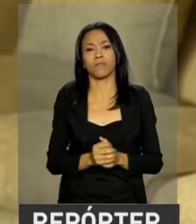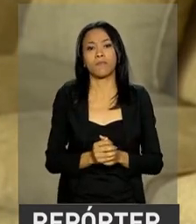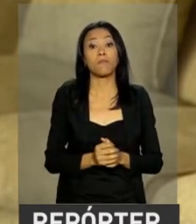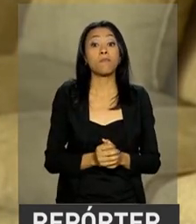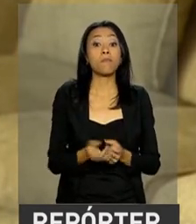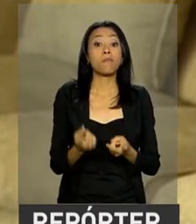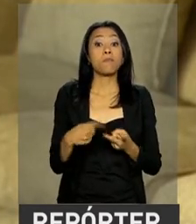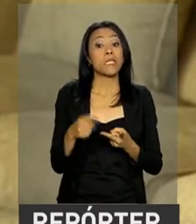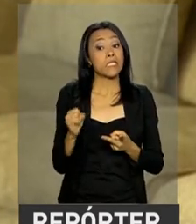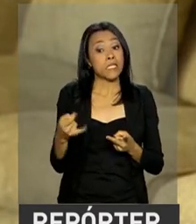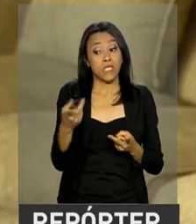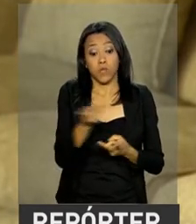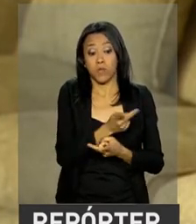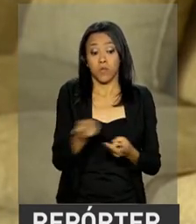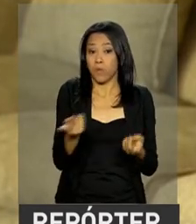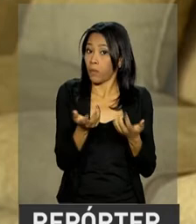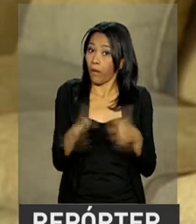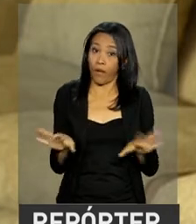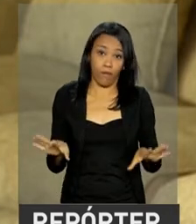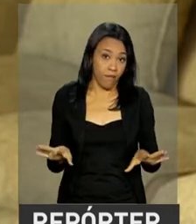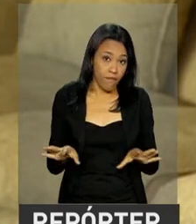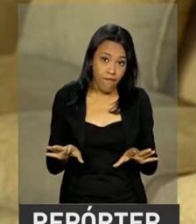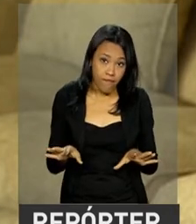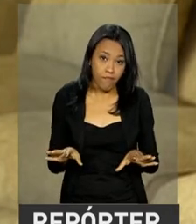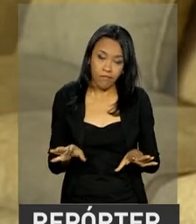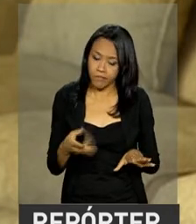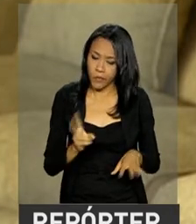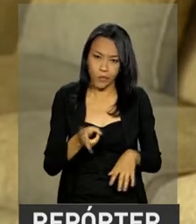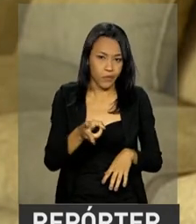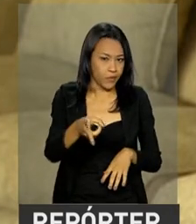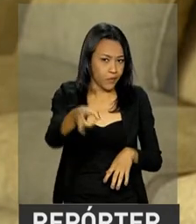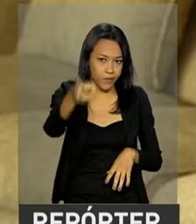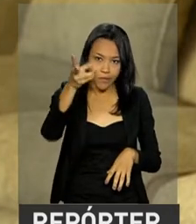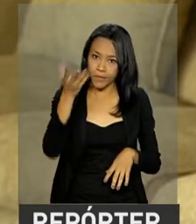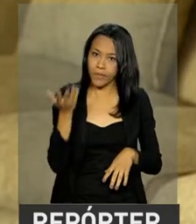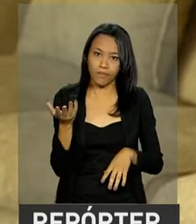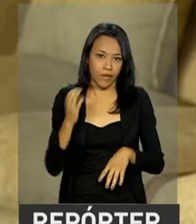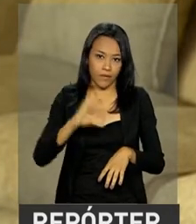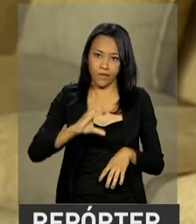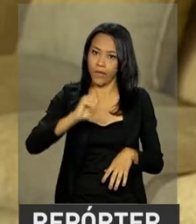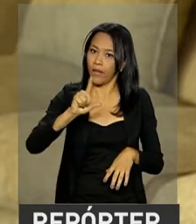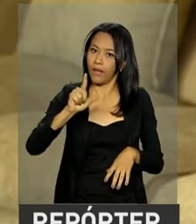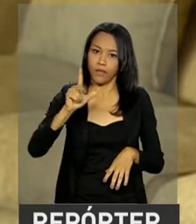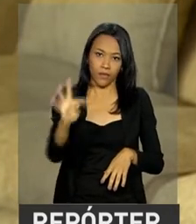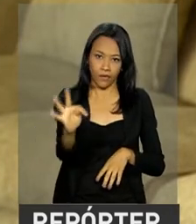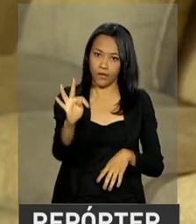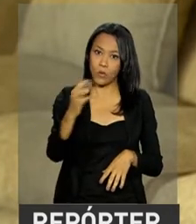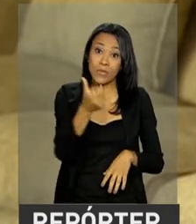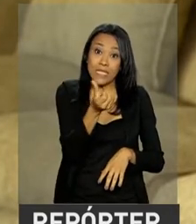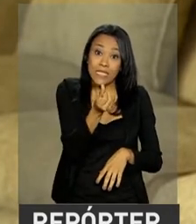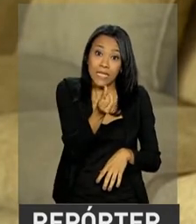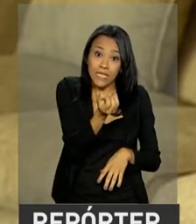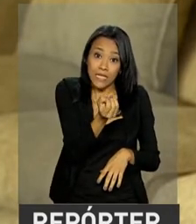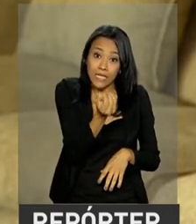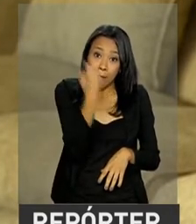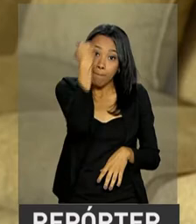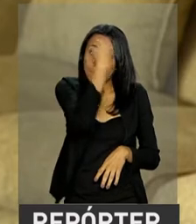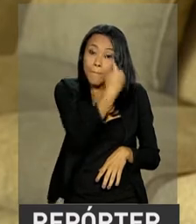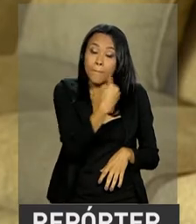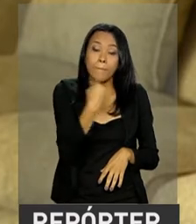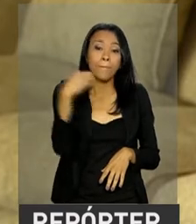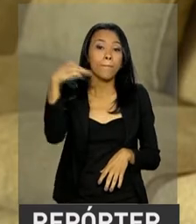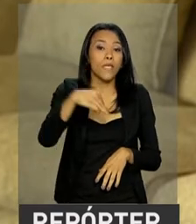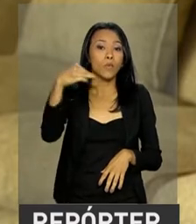Agora, se eles não quiserem, vai continuar a CLT com 60 minutos de almoço no mínimo.